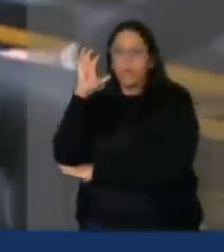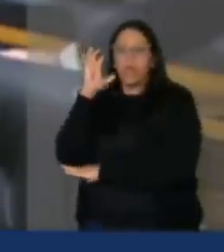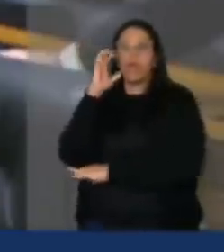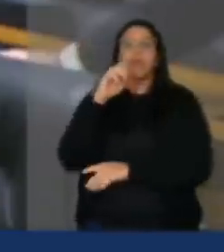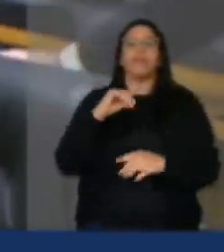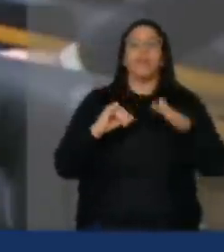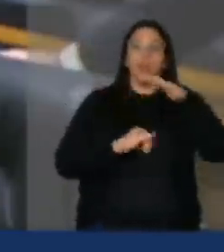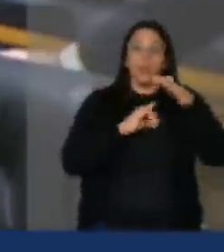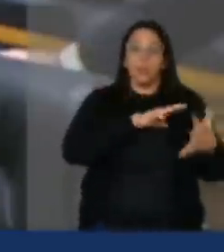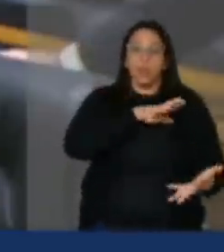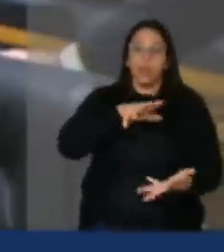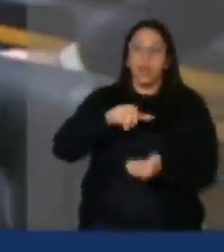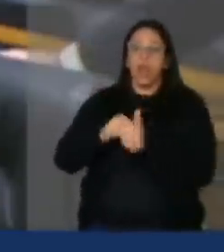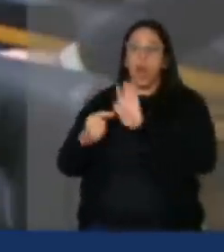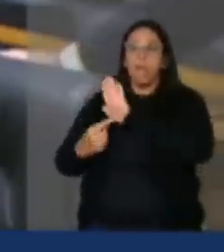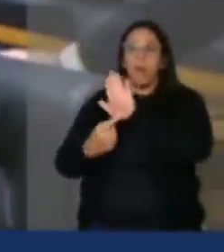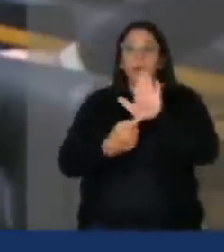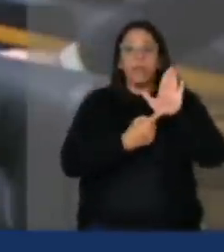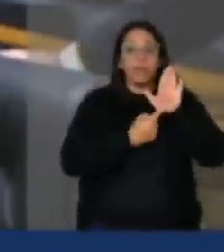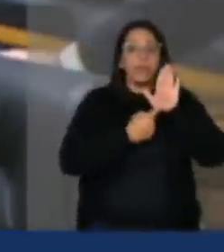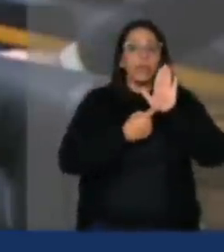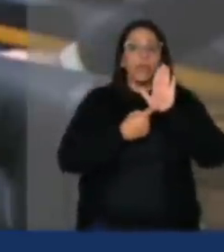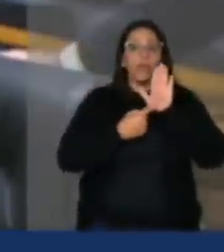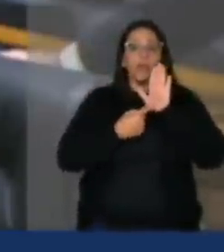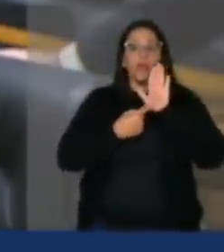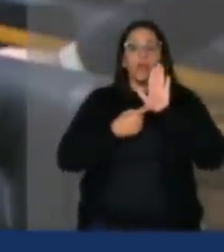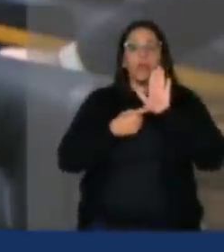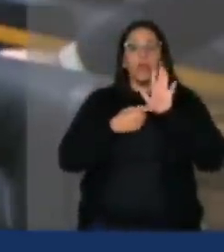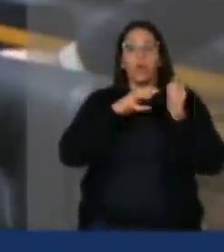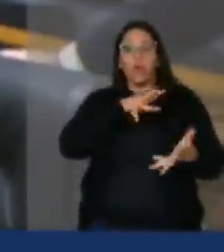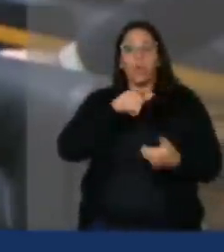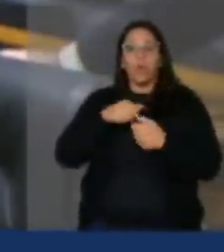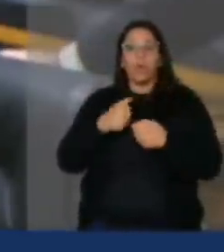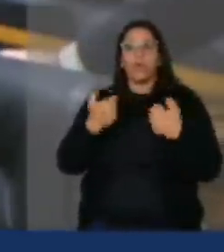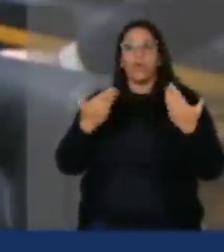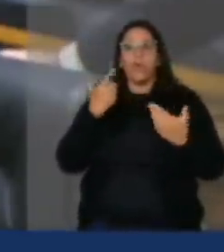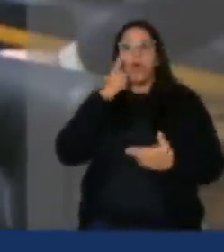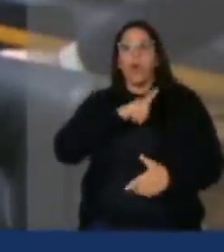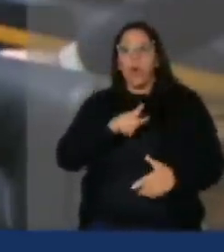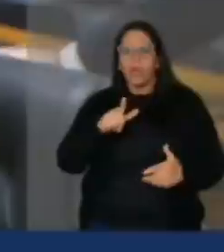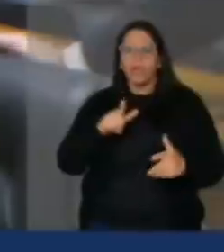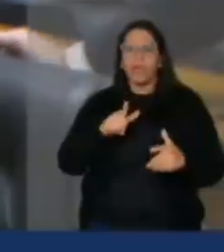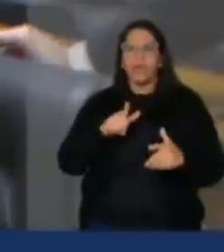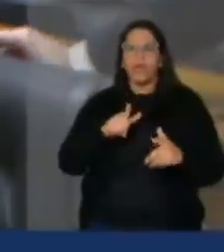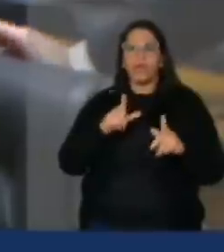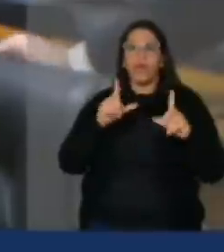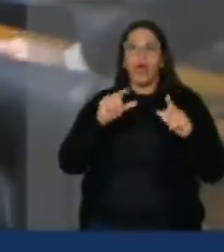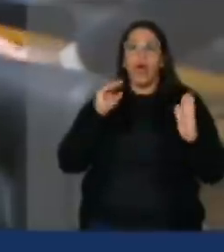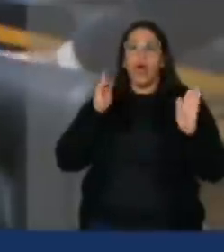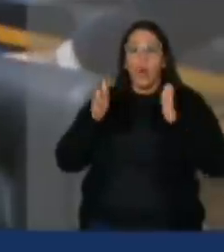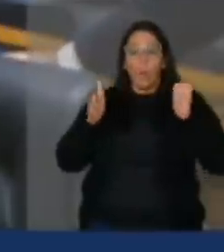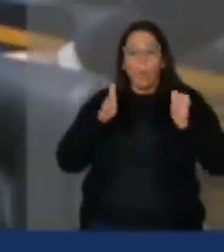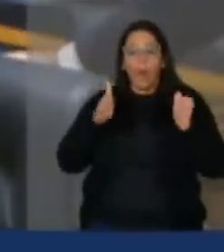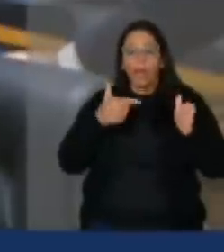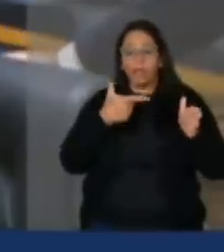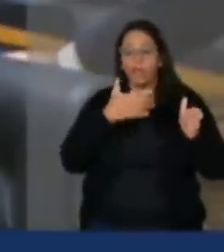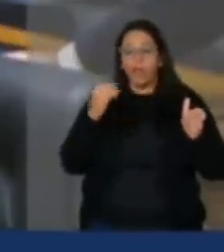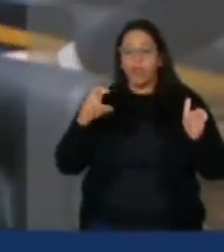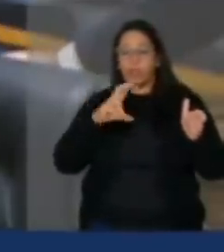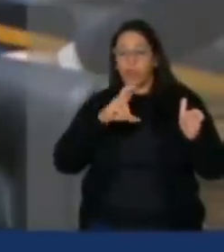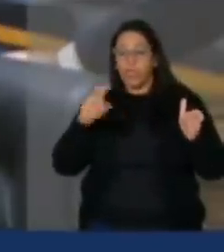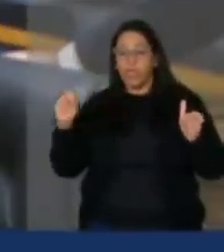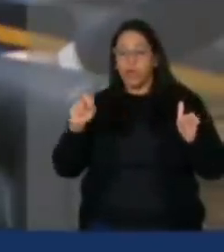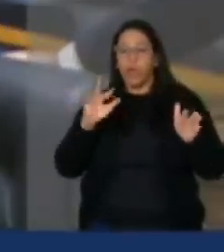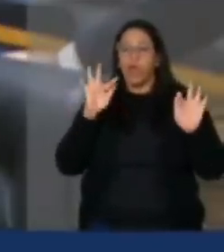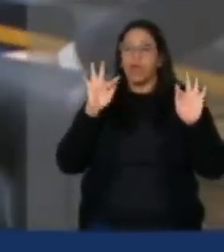possa mostrar ao mundo que estamos nos preparando para, principalmente, atingir a neutralidade do carbono em 2050. Então, me coloco à disposição de todos